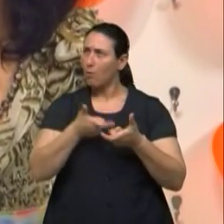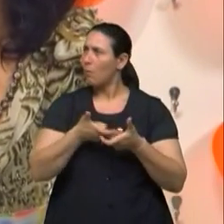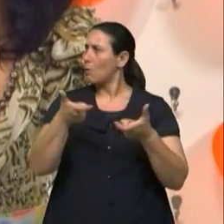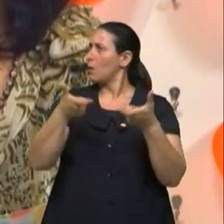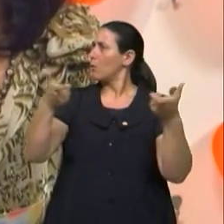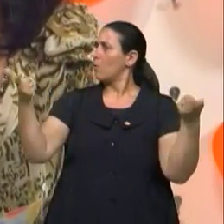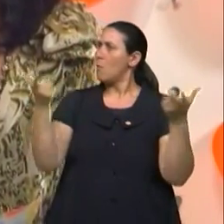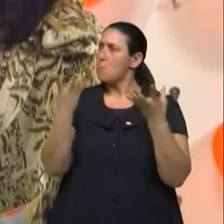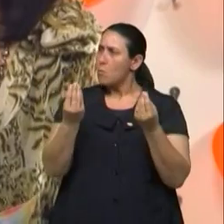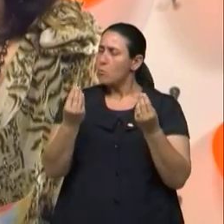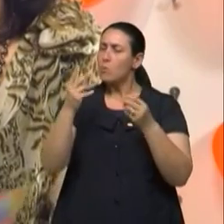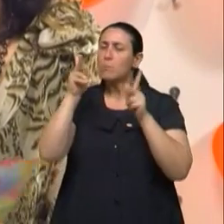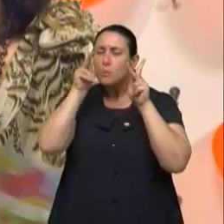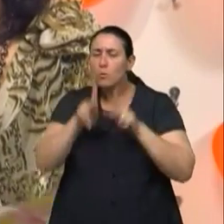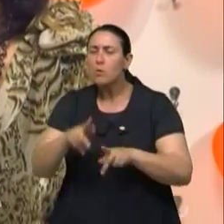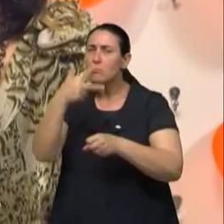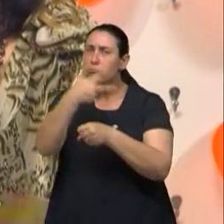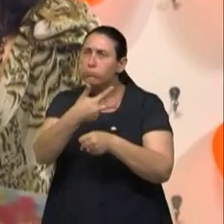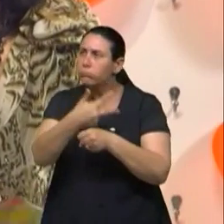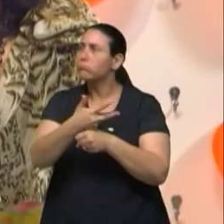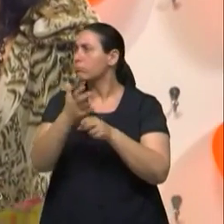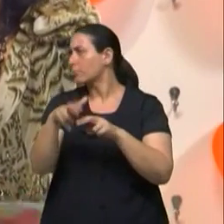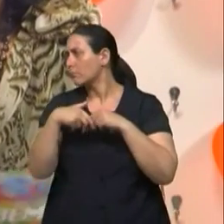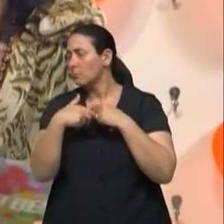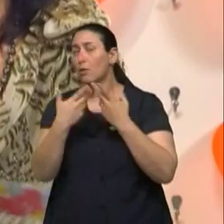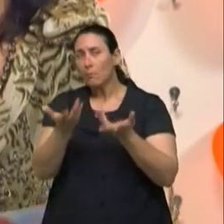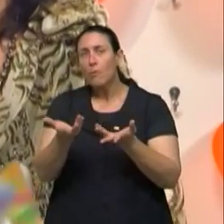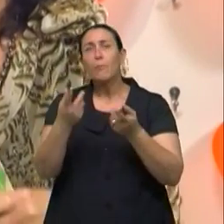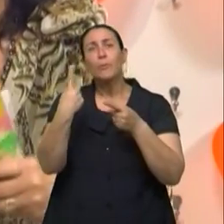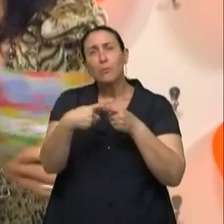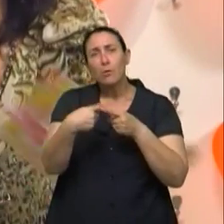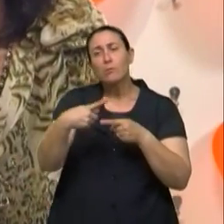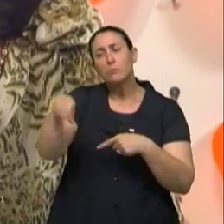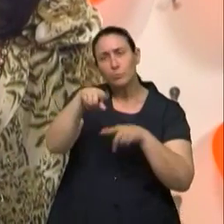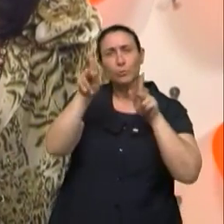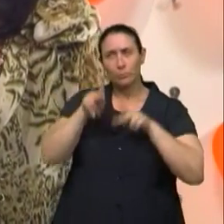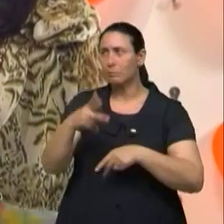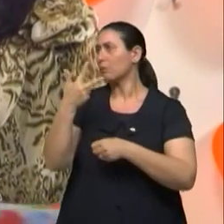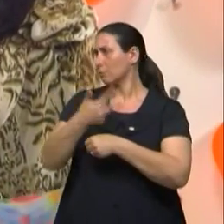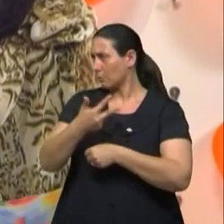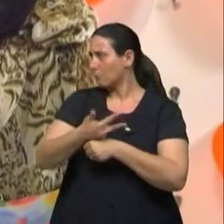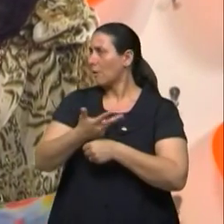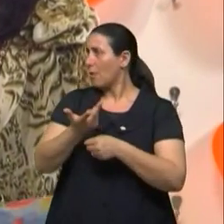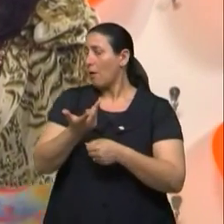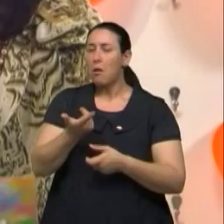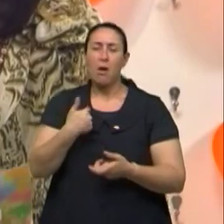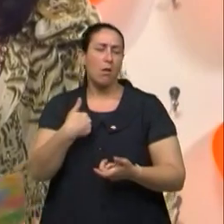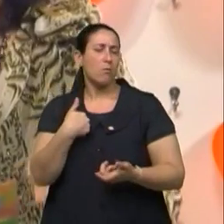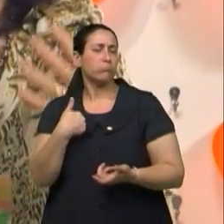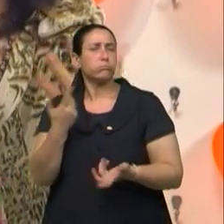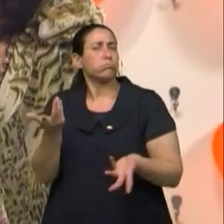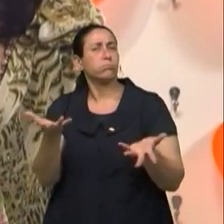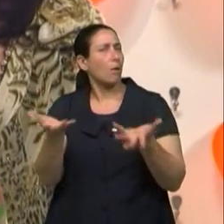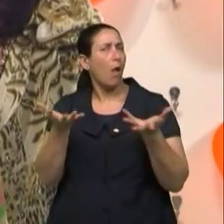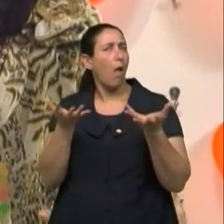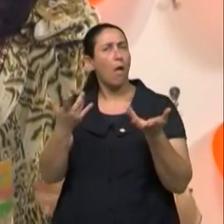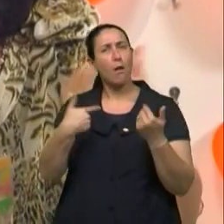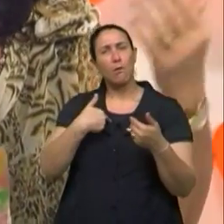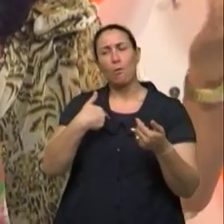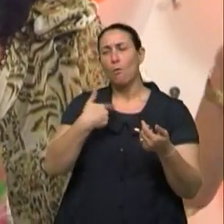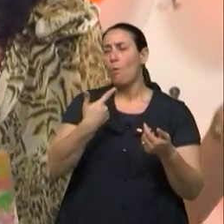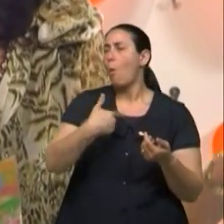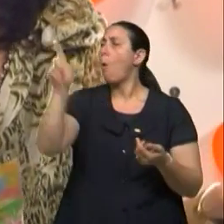muito a incidência por N razões. Uma delas é que os idosos também se dão mais o direito, hoje em dia, de trocarem de